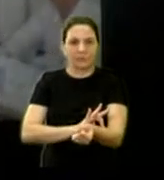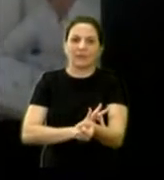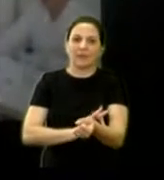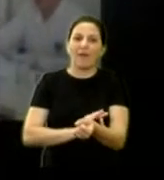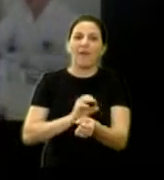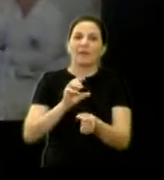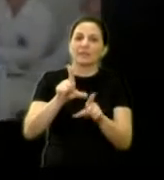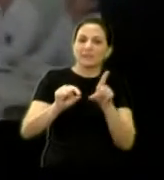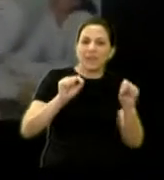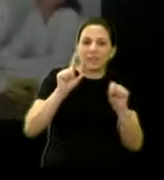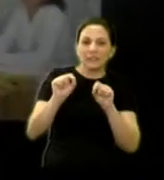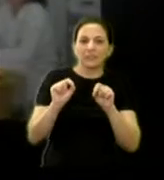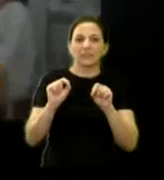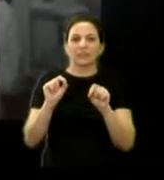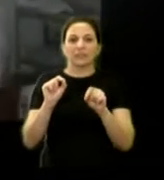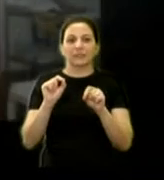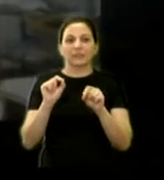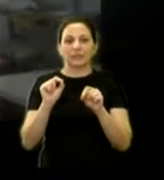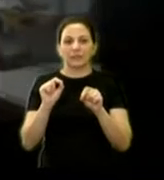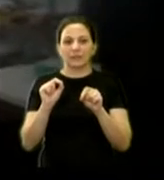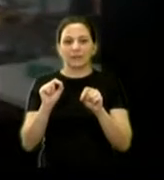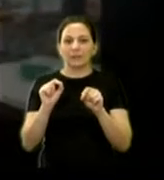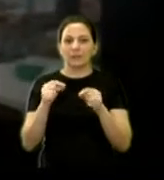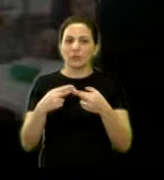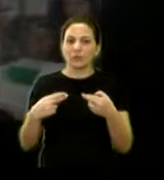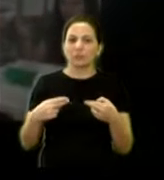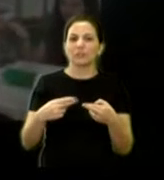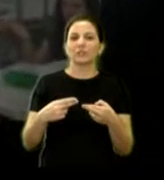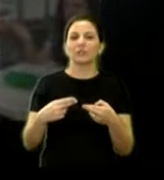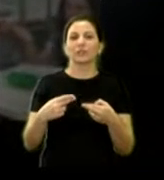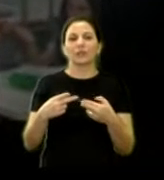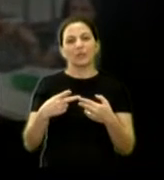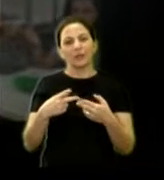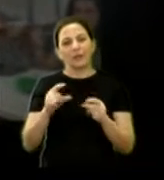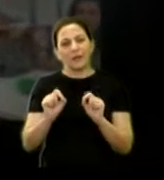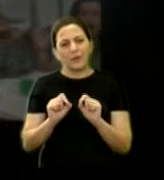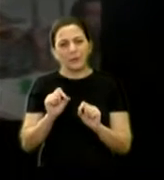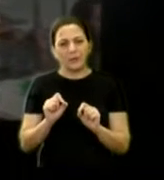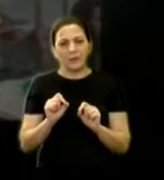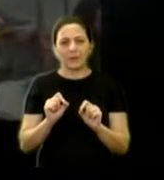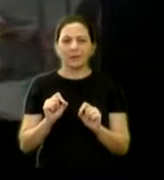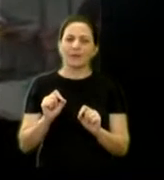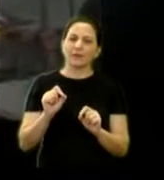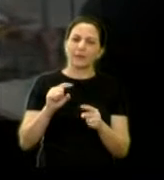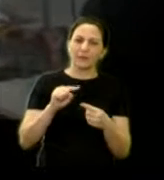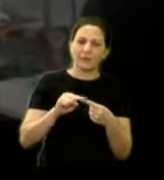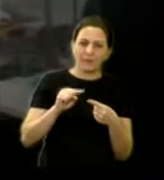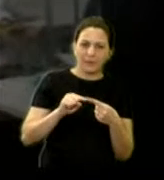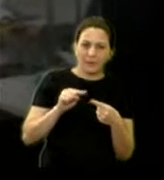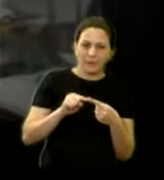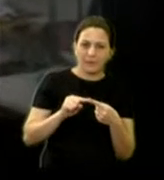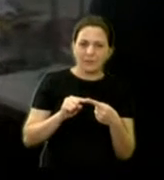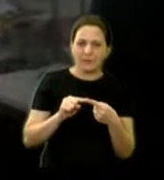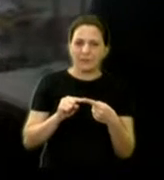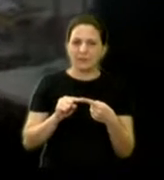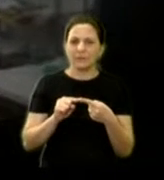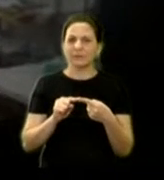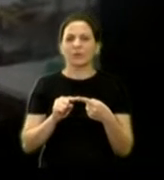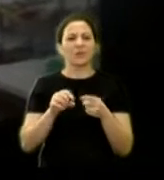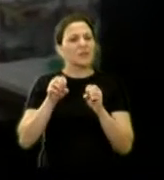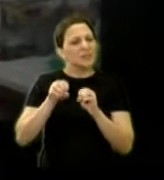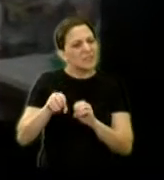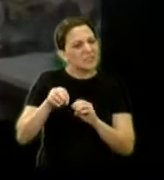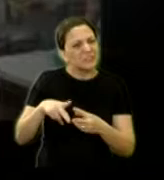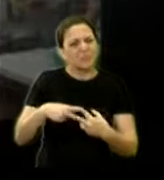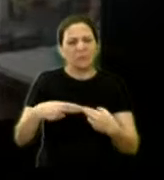triagem da glicemia. Aí nós temos vários estandes educativos